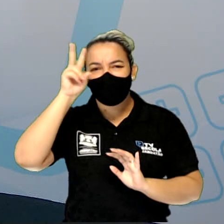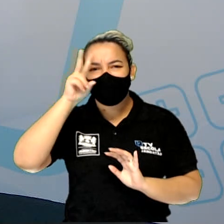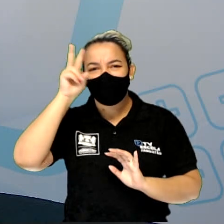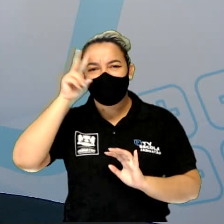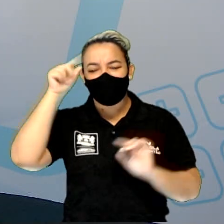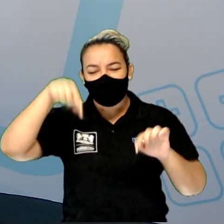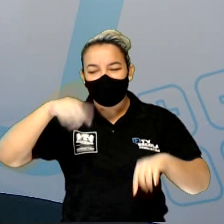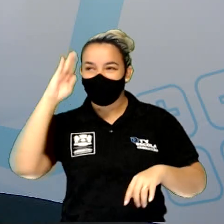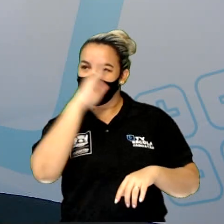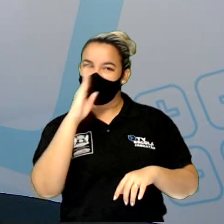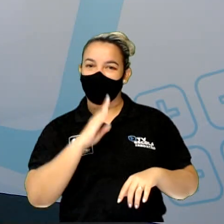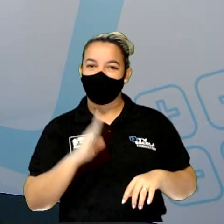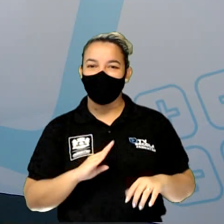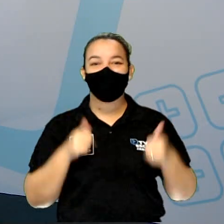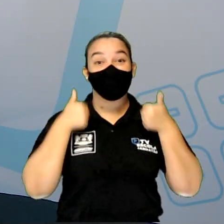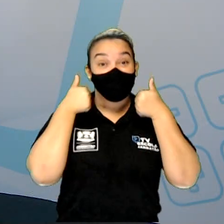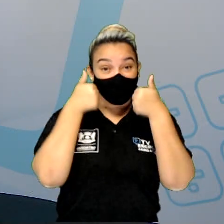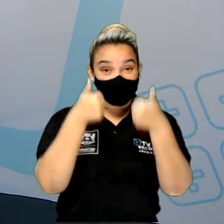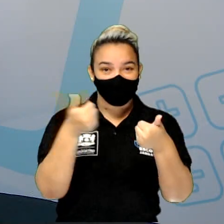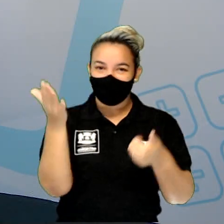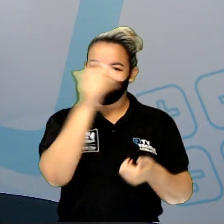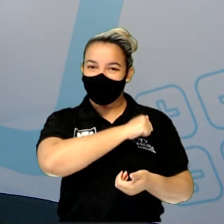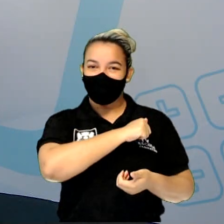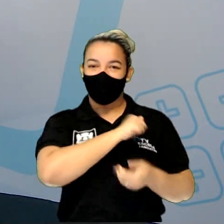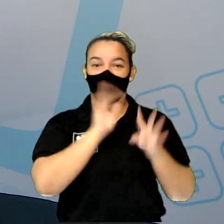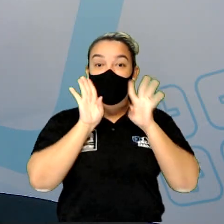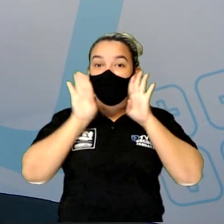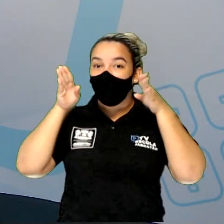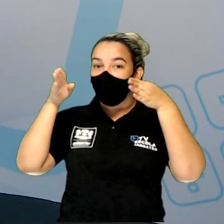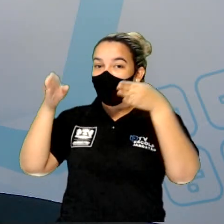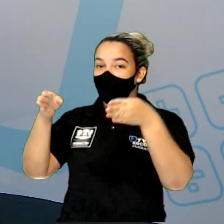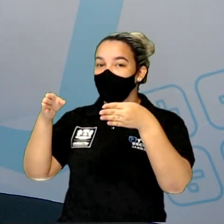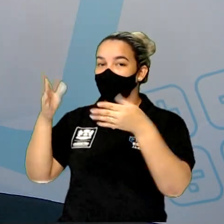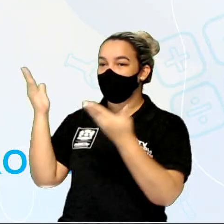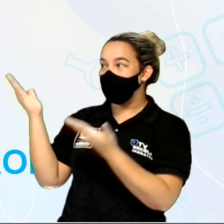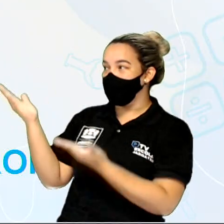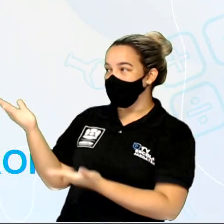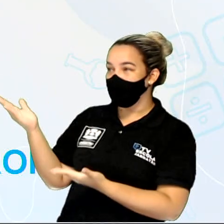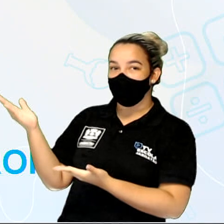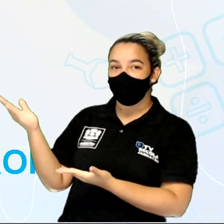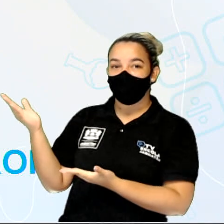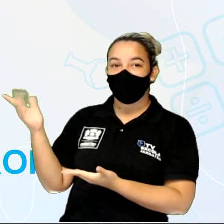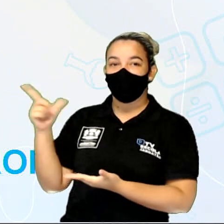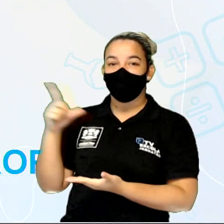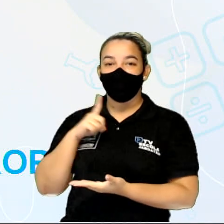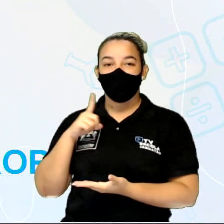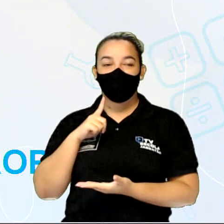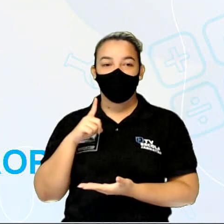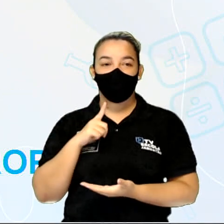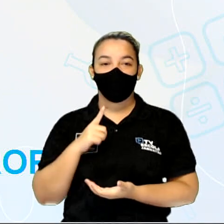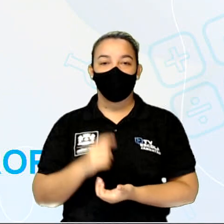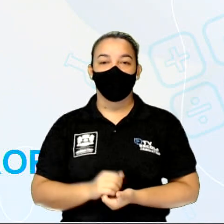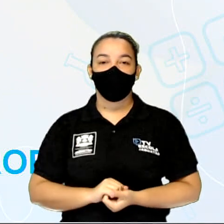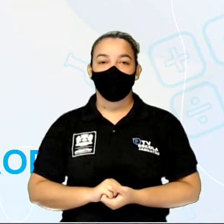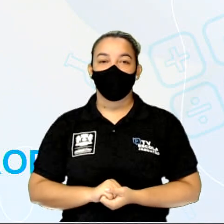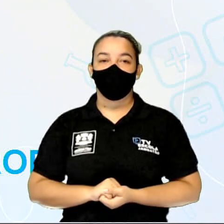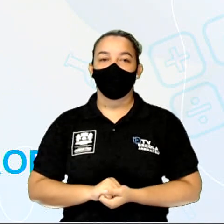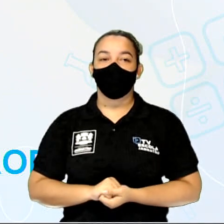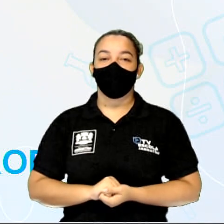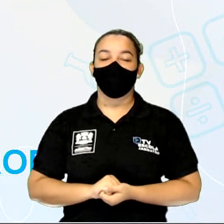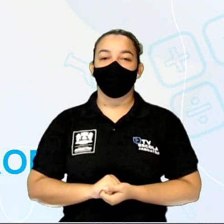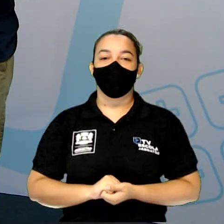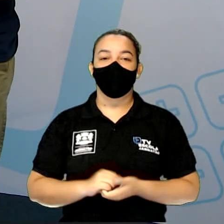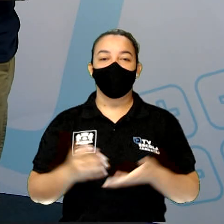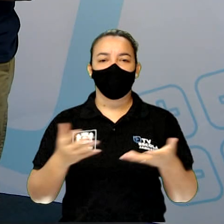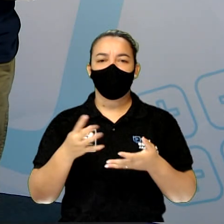história do Brasil. Beleza? Vamos lá! Foco no slide. Já tem aí. Então, a gente particionou esse nosso